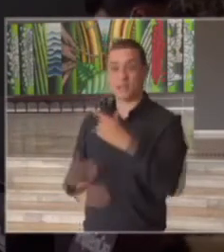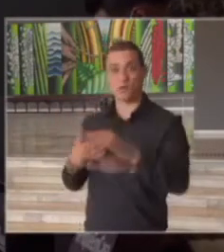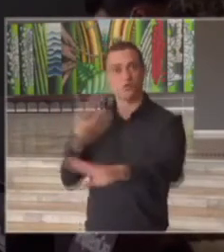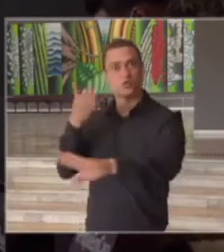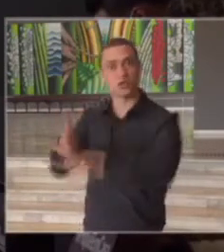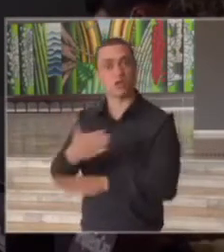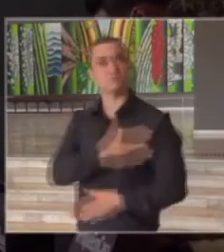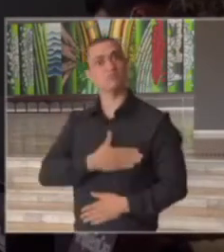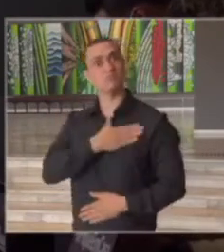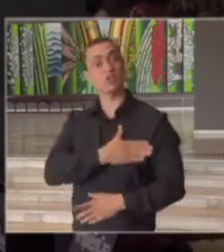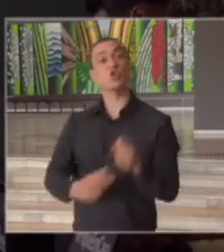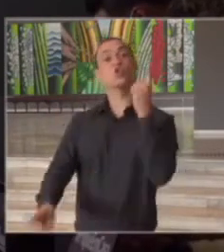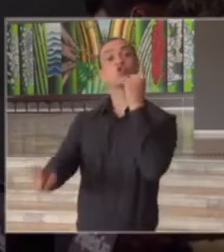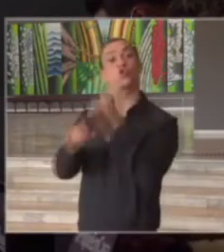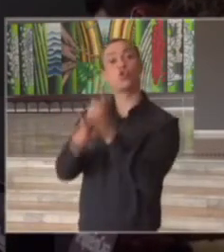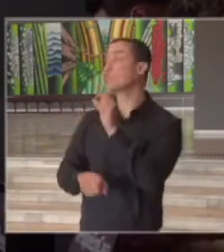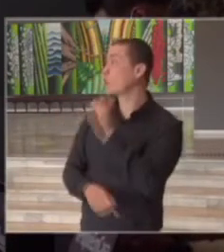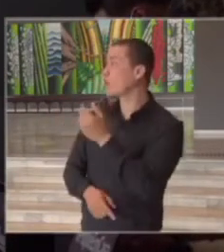de encontrar